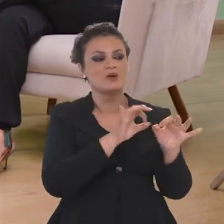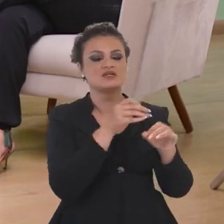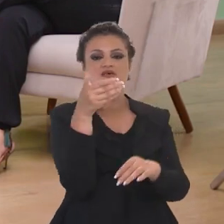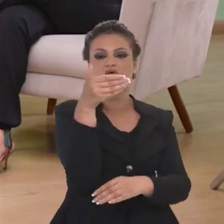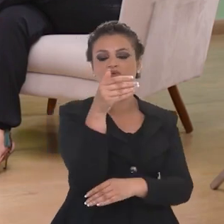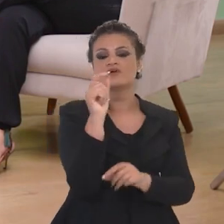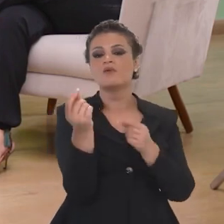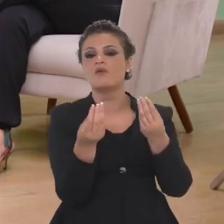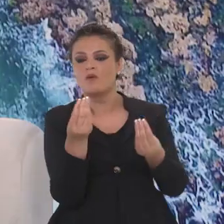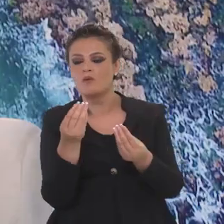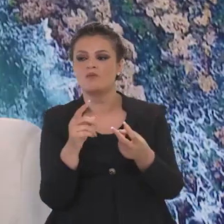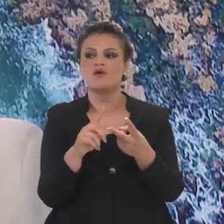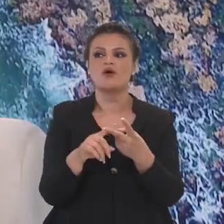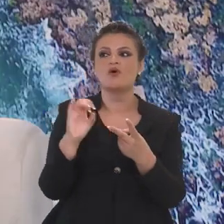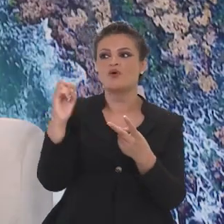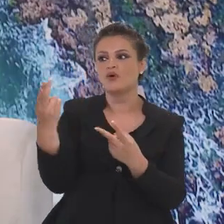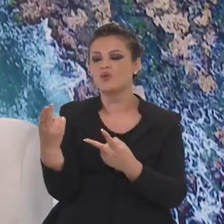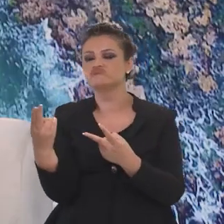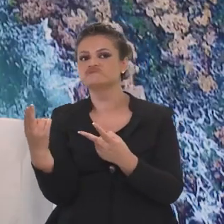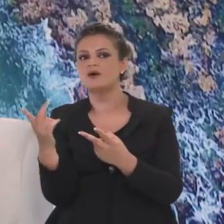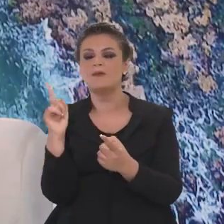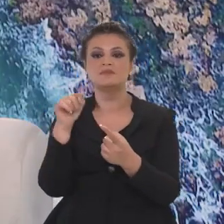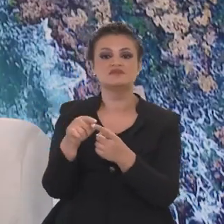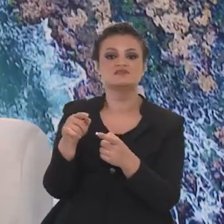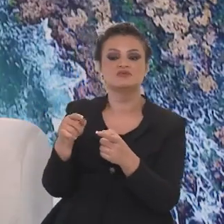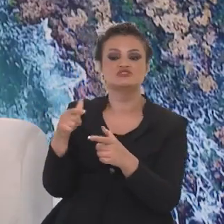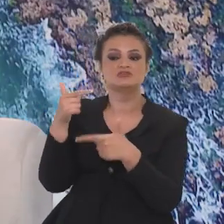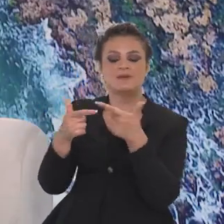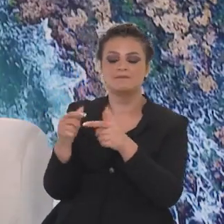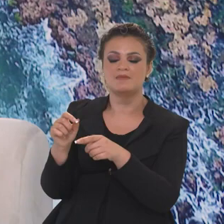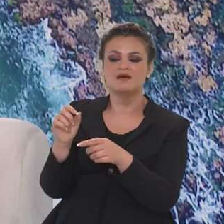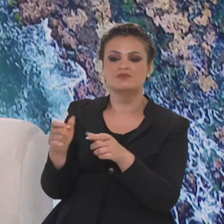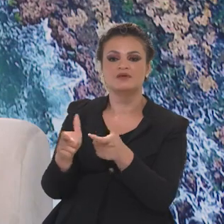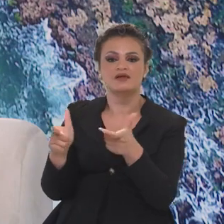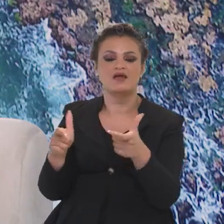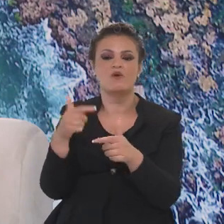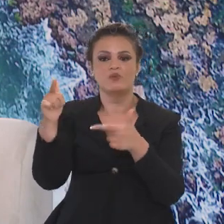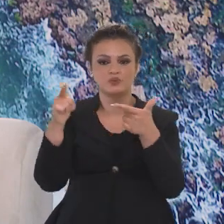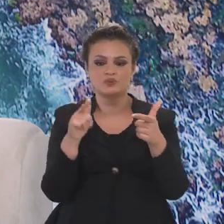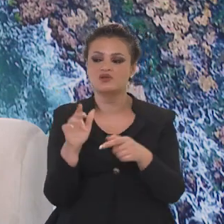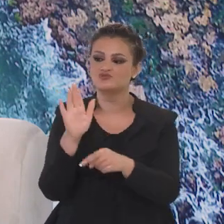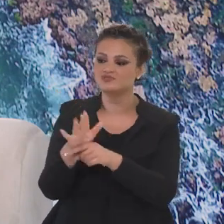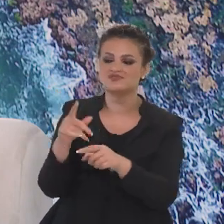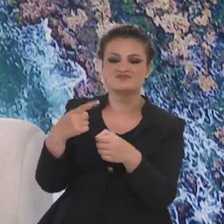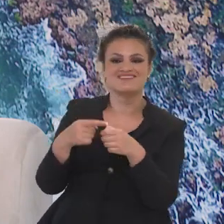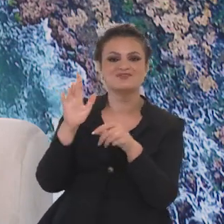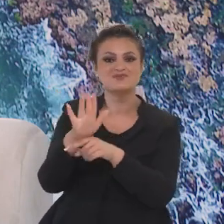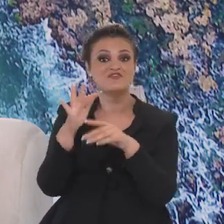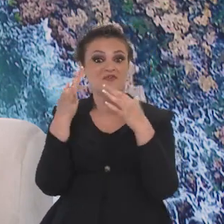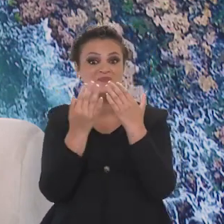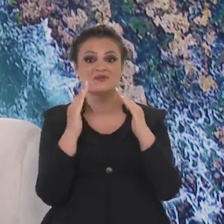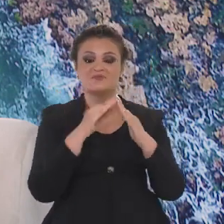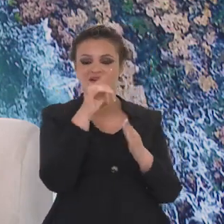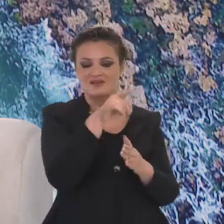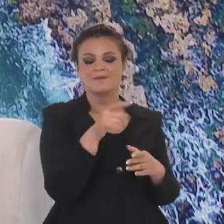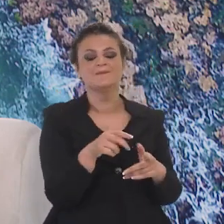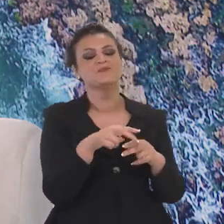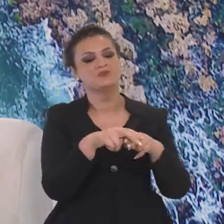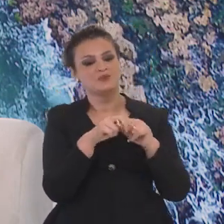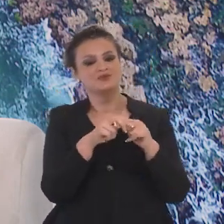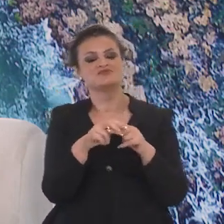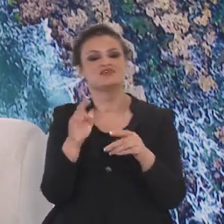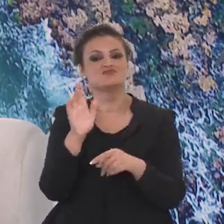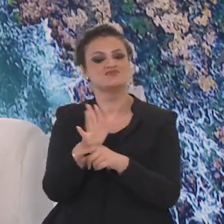pousada, ajuda o gestor público que tem ali uma missão de aumentar o emprego, ajuda a cidade, ajuda as famílias. Por isso que a gente tem que trazer